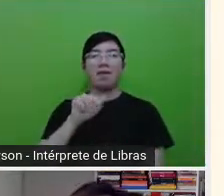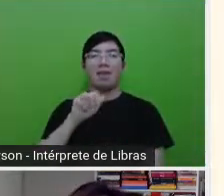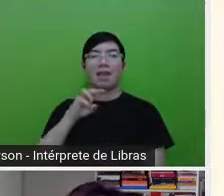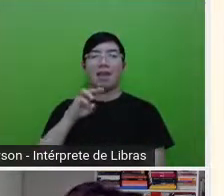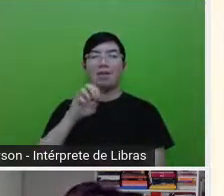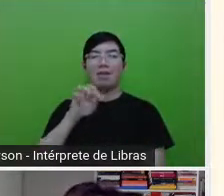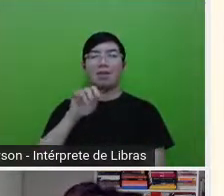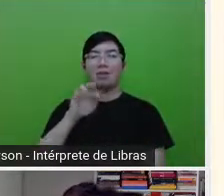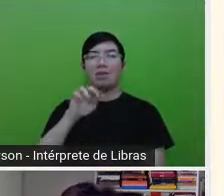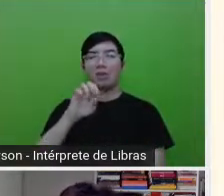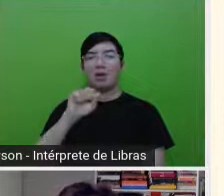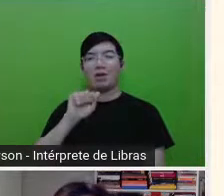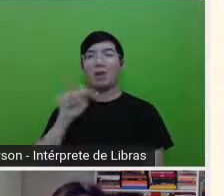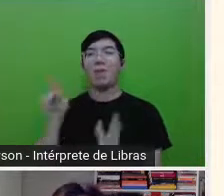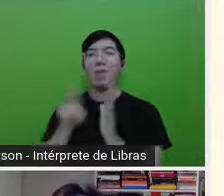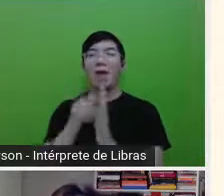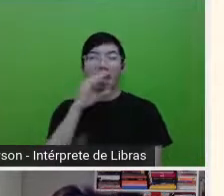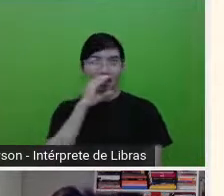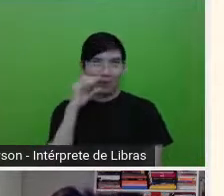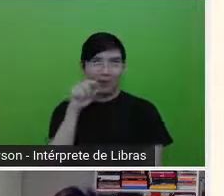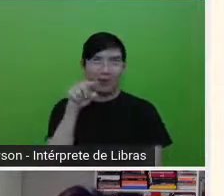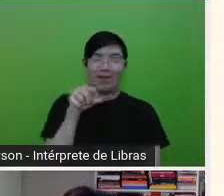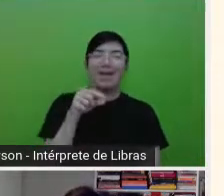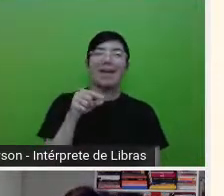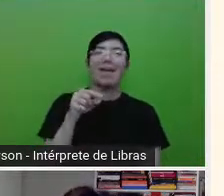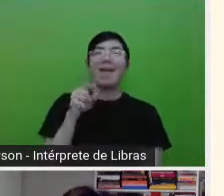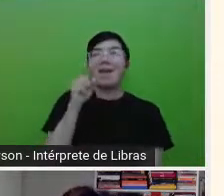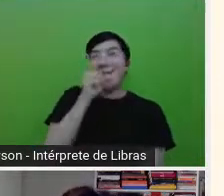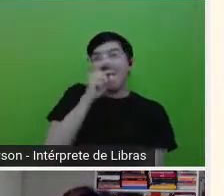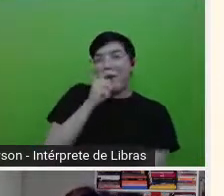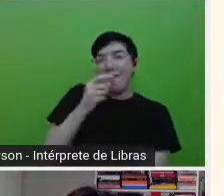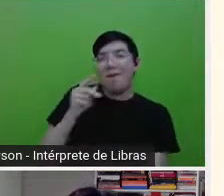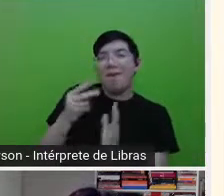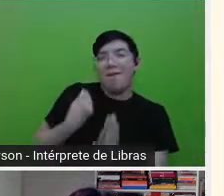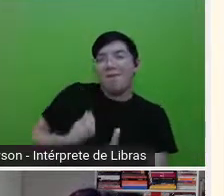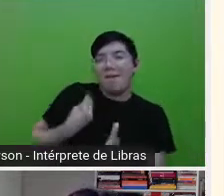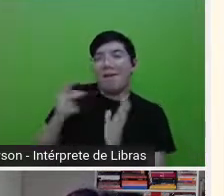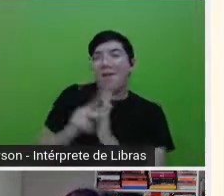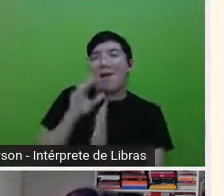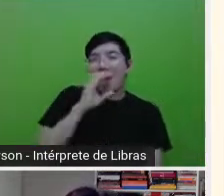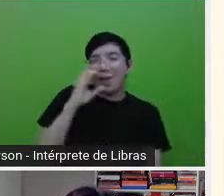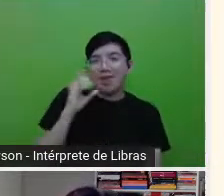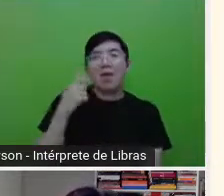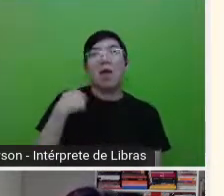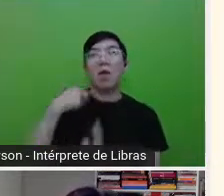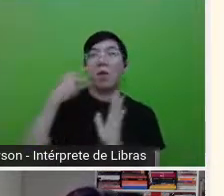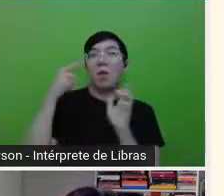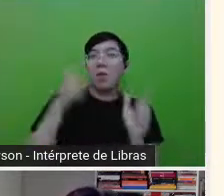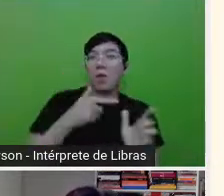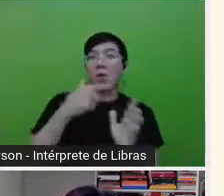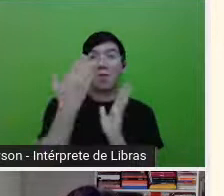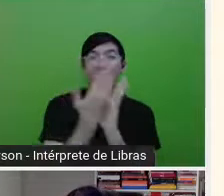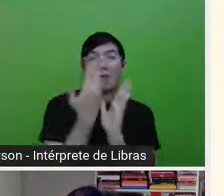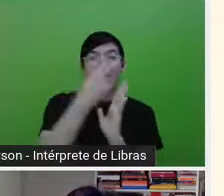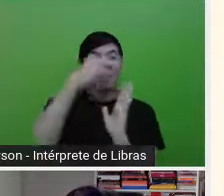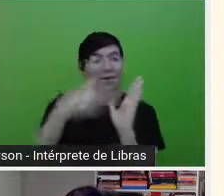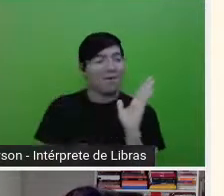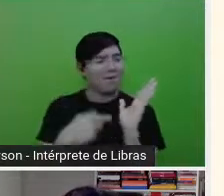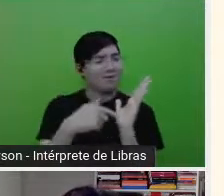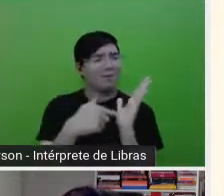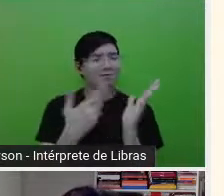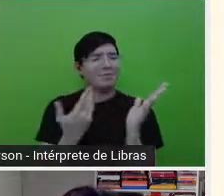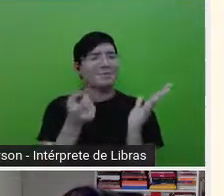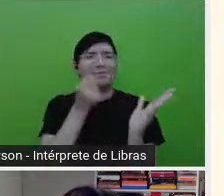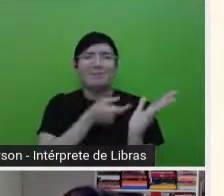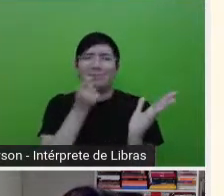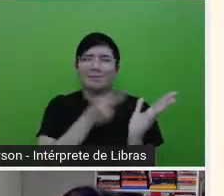com essa... Eu li A Vida Mentirosa dos Adultos, achei super divertido, engraçado, inclusive, de alguma forma tosca, mas veja, olha só o